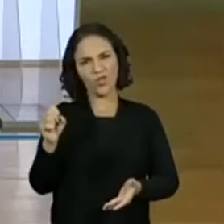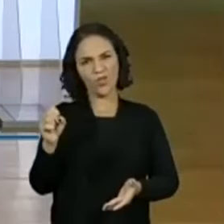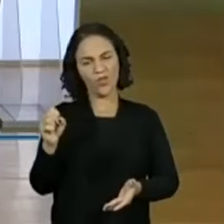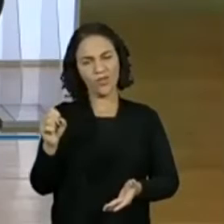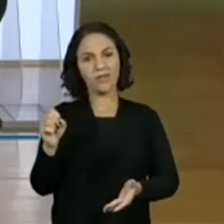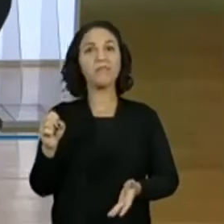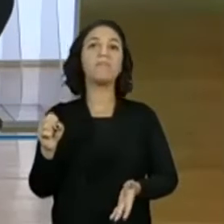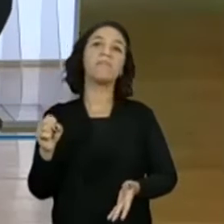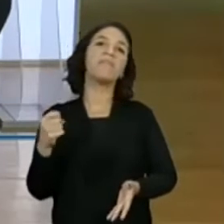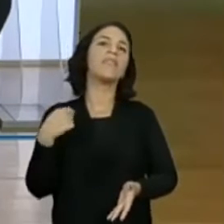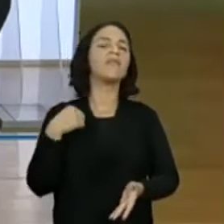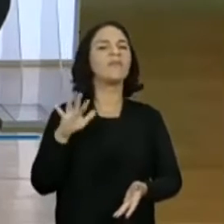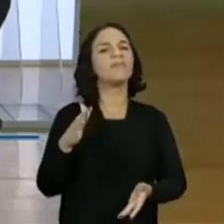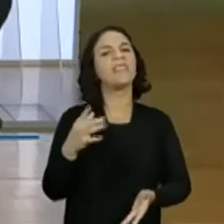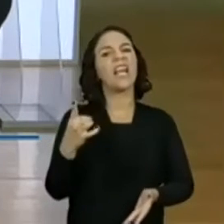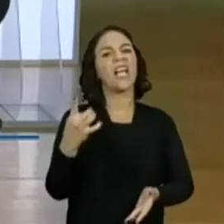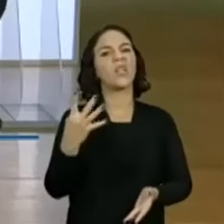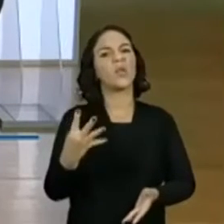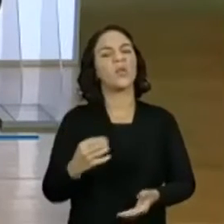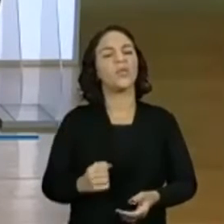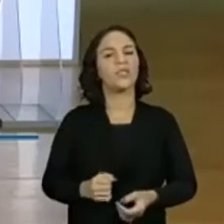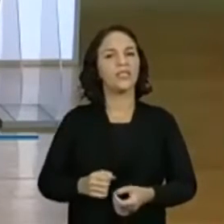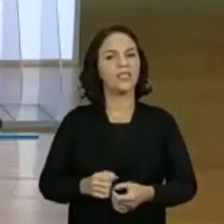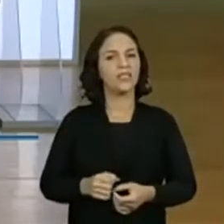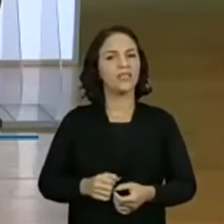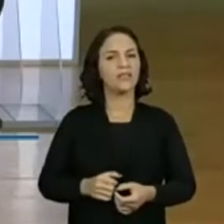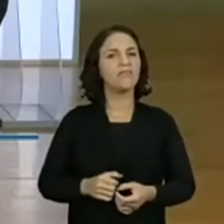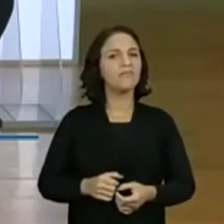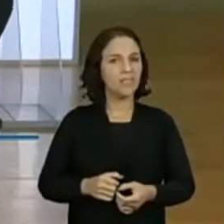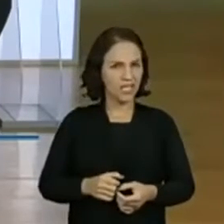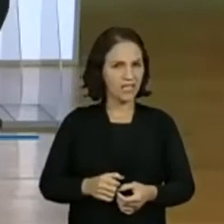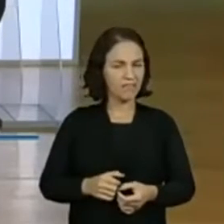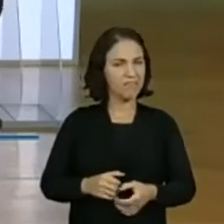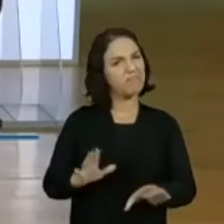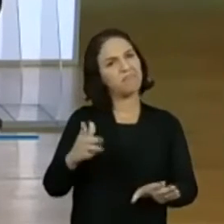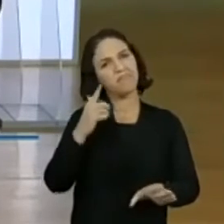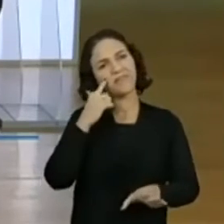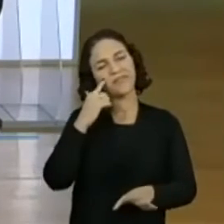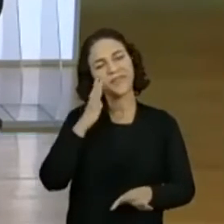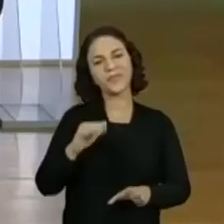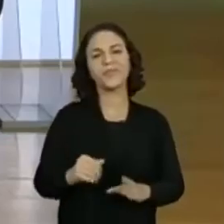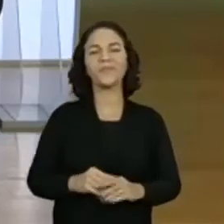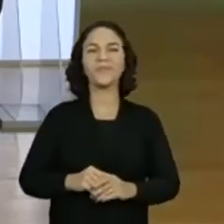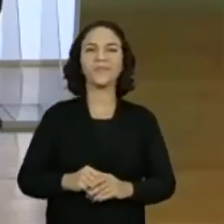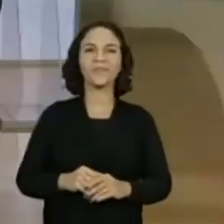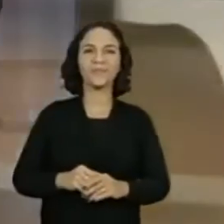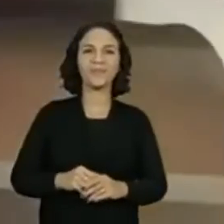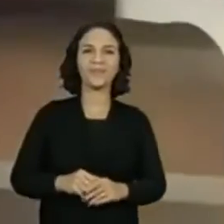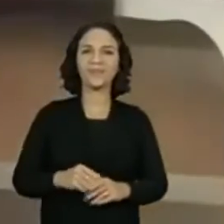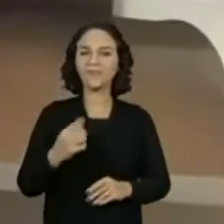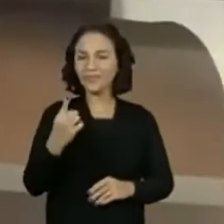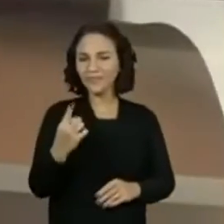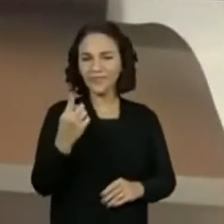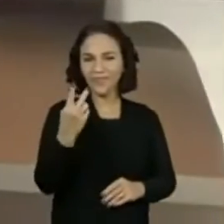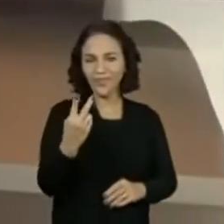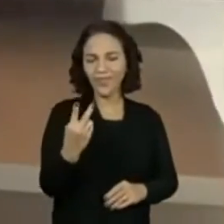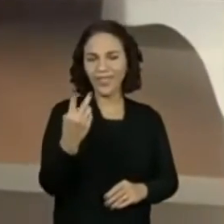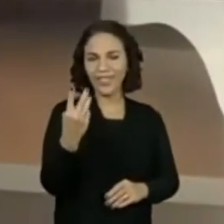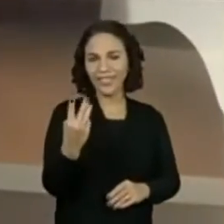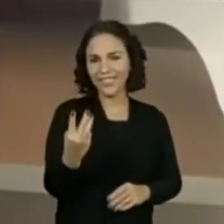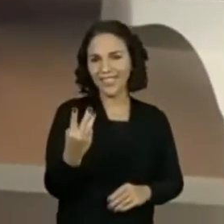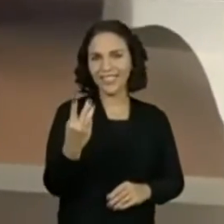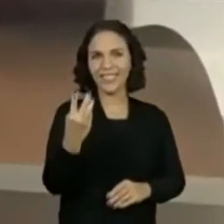Eu vou estimar 14, professora. 14? Então, vamos pegar aí o 14, olha. Temos 1, 2,